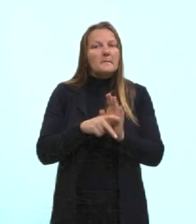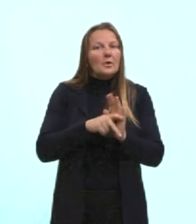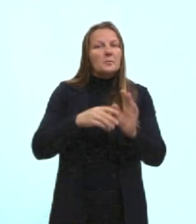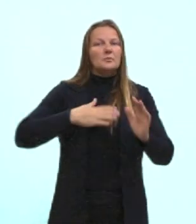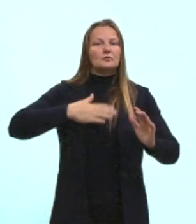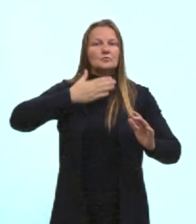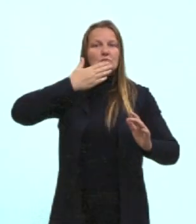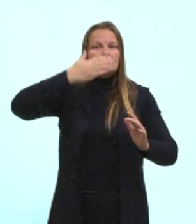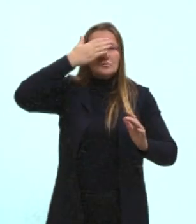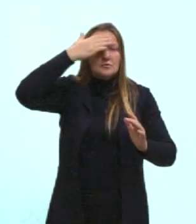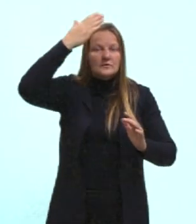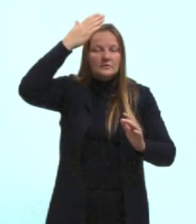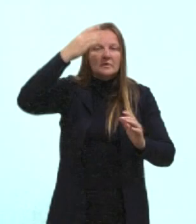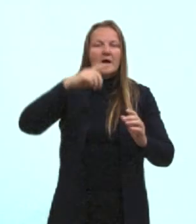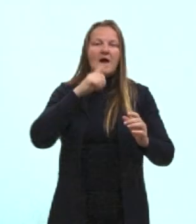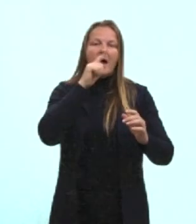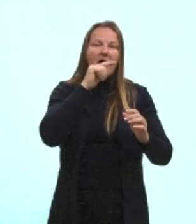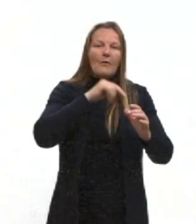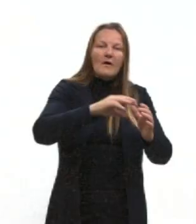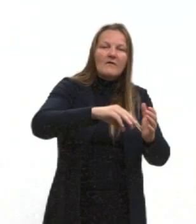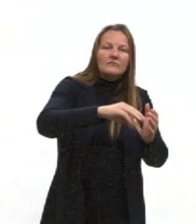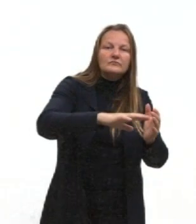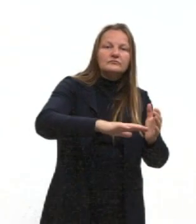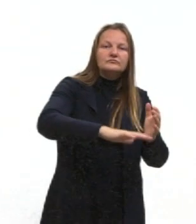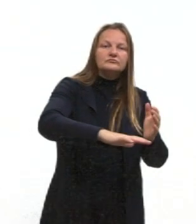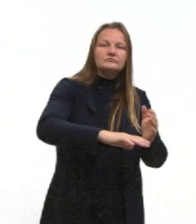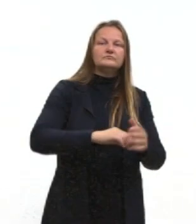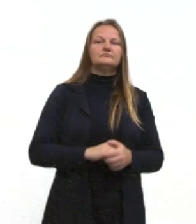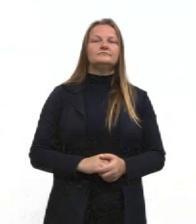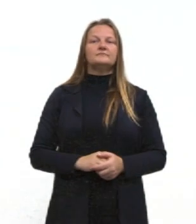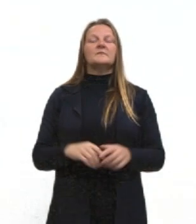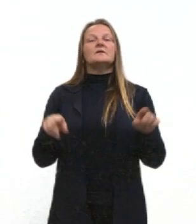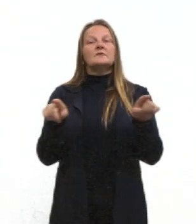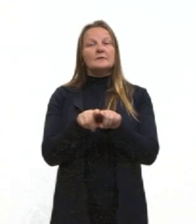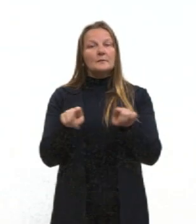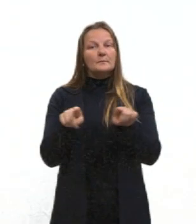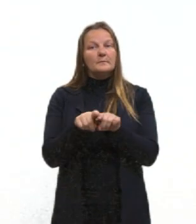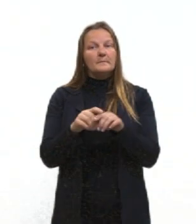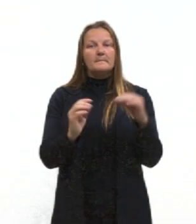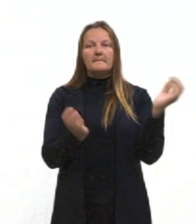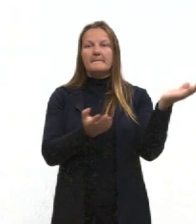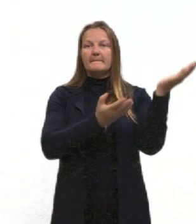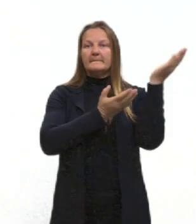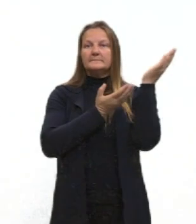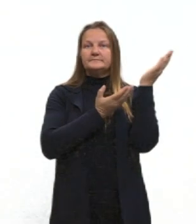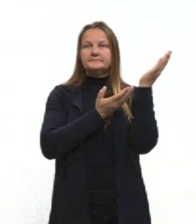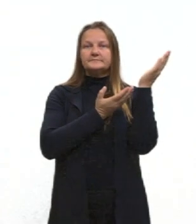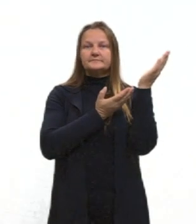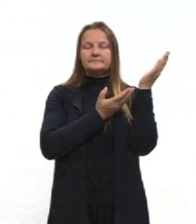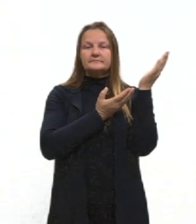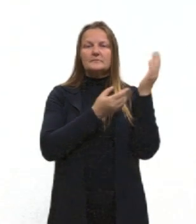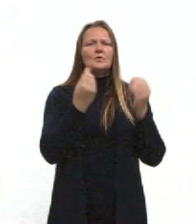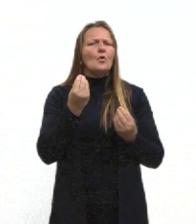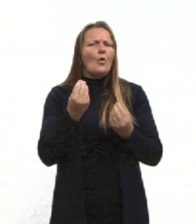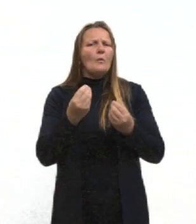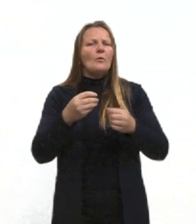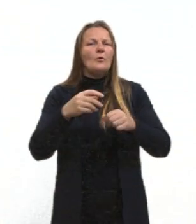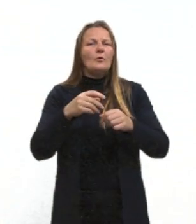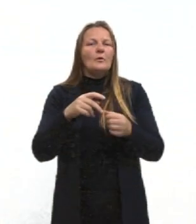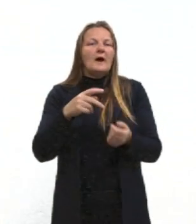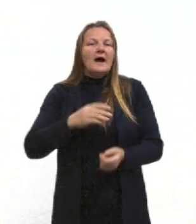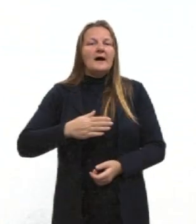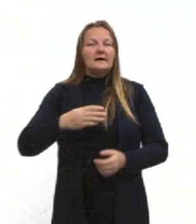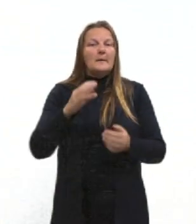água, certo? Outra questão, e aí entramos na questão do árabe. O árabe, tá, gurizada,